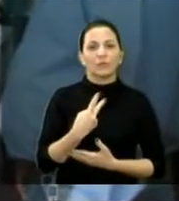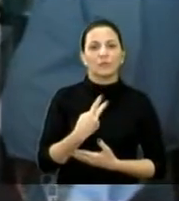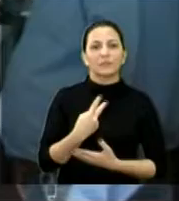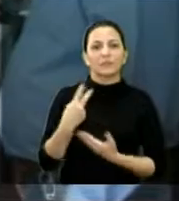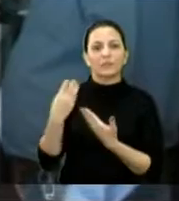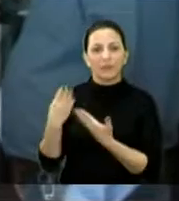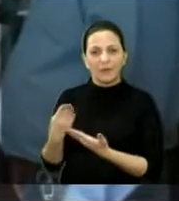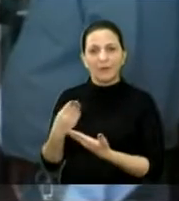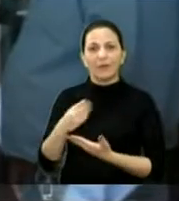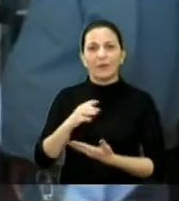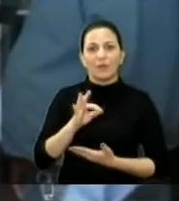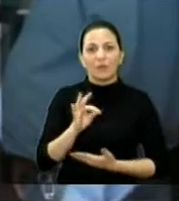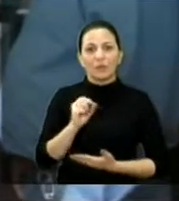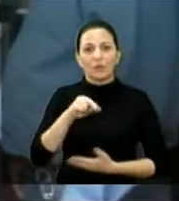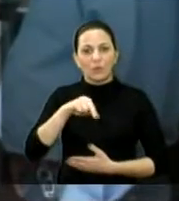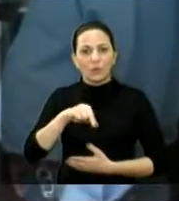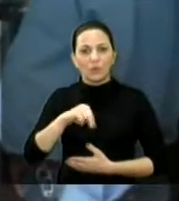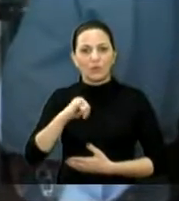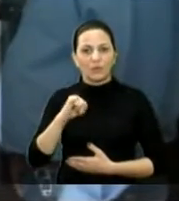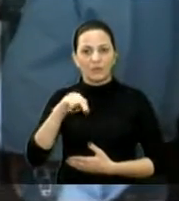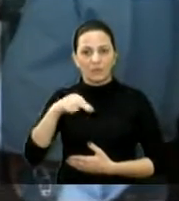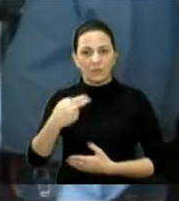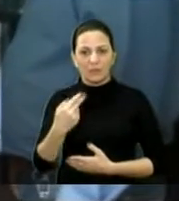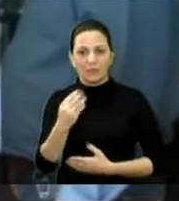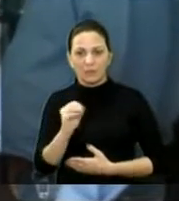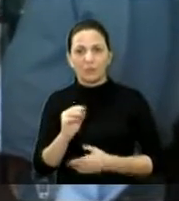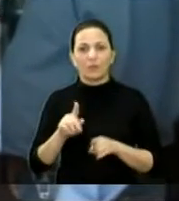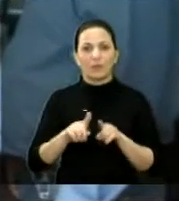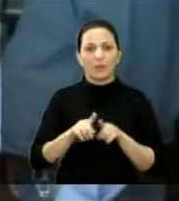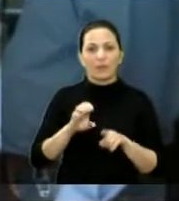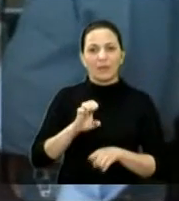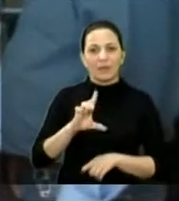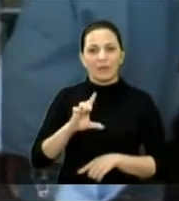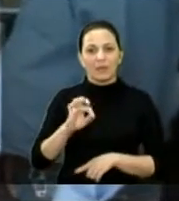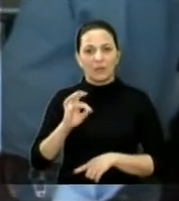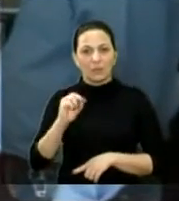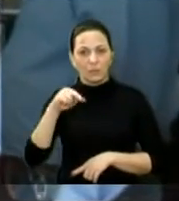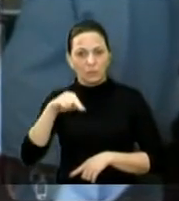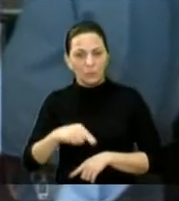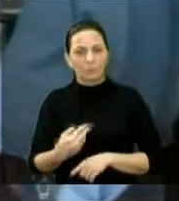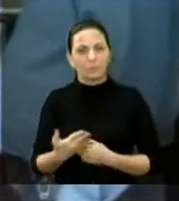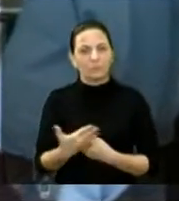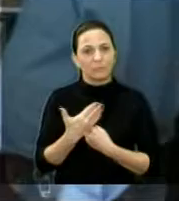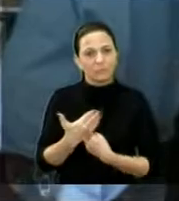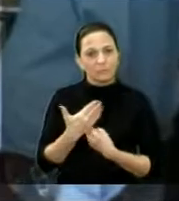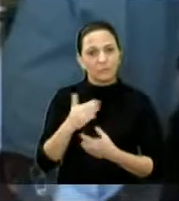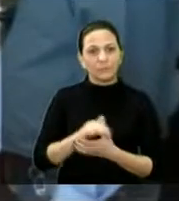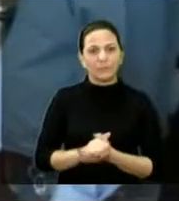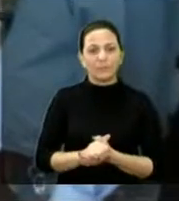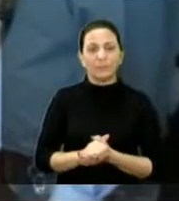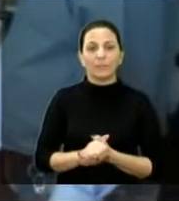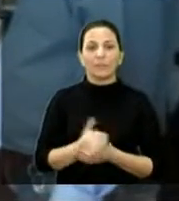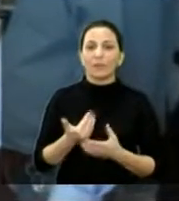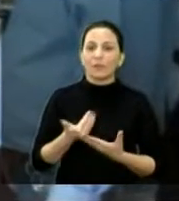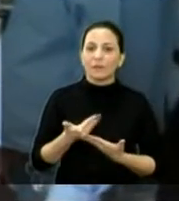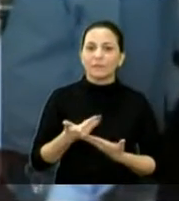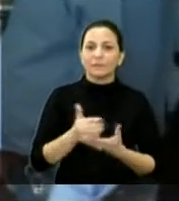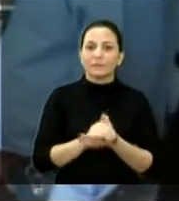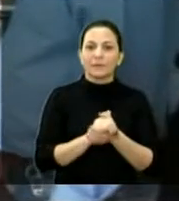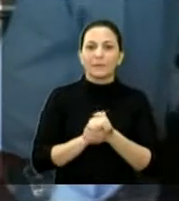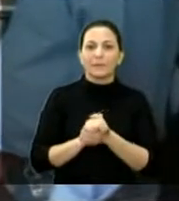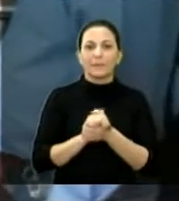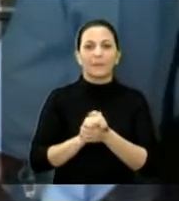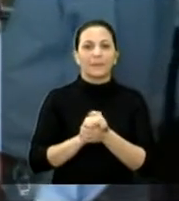você, Elton, que nos ajudou na divulgação. Nos ajudou de diferentes formas também. Tá. Eu gostaria de parabenizar vocês